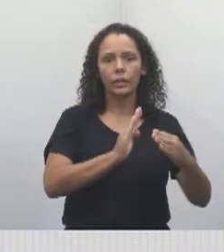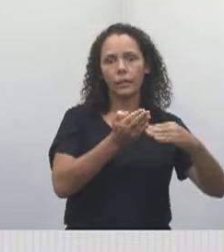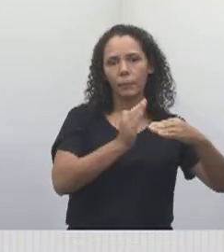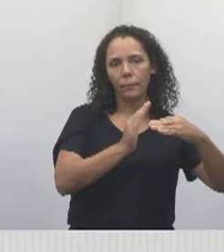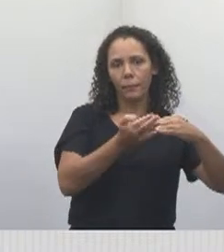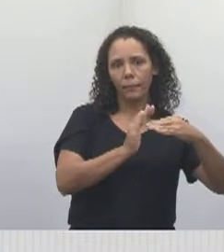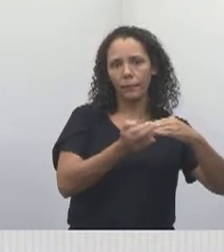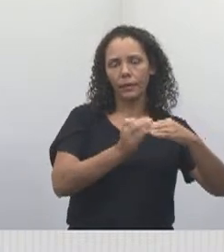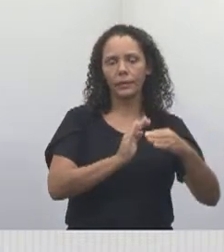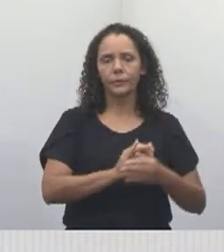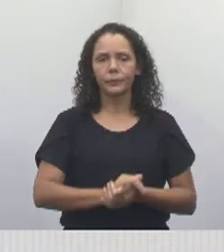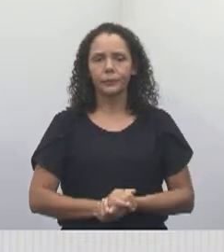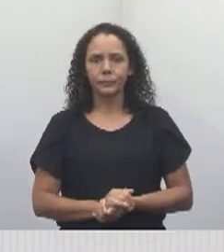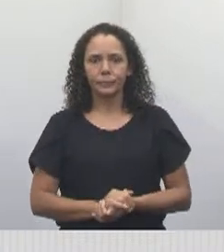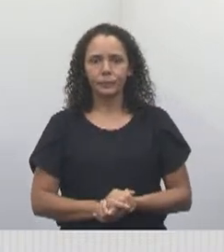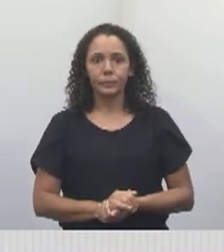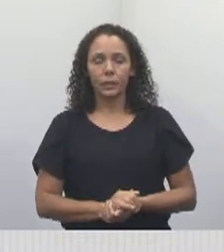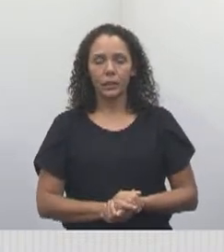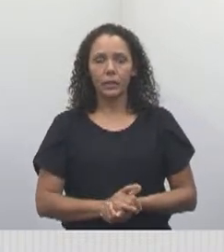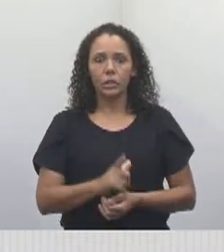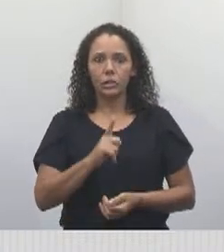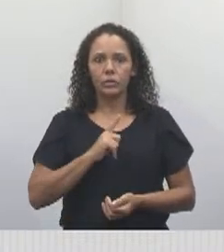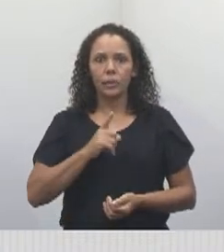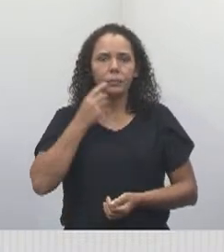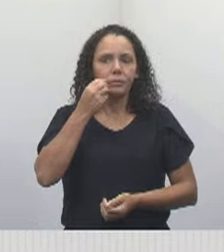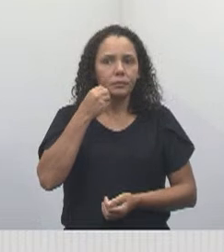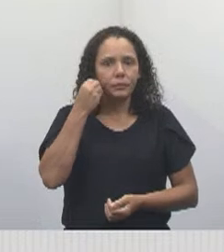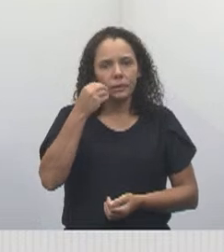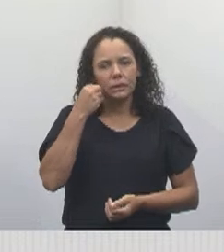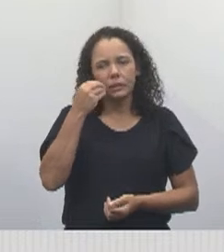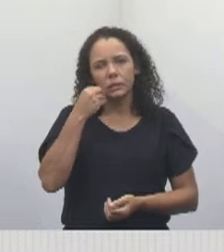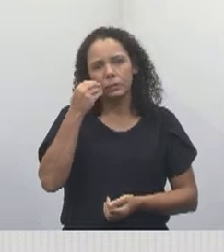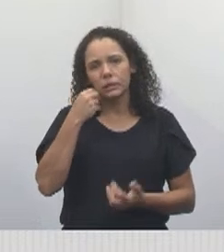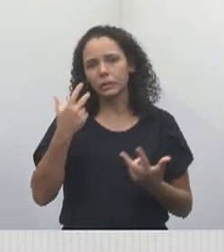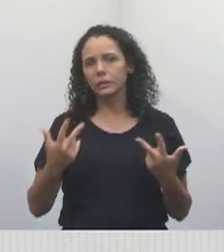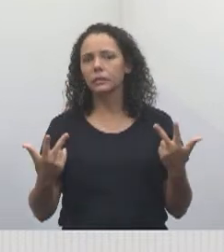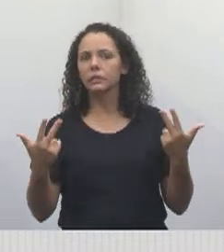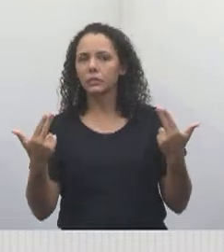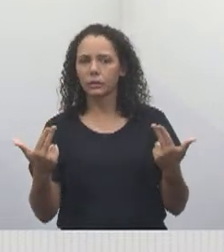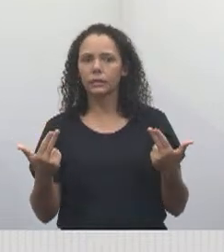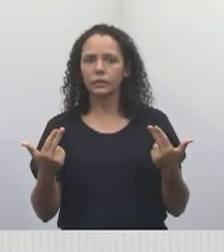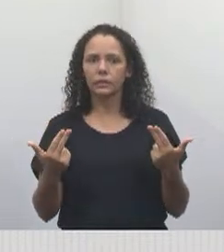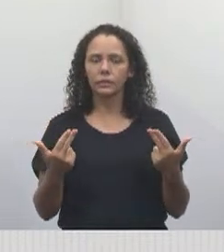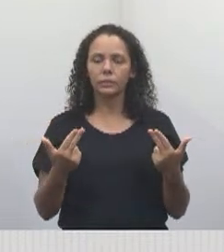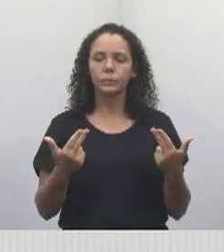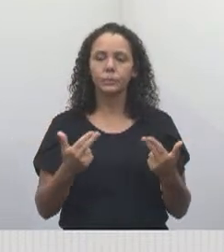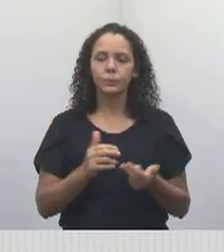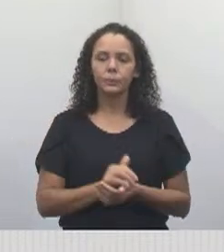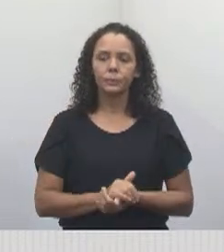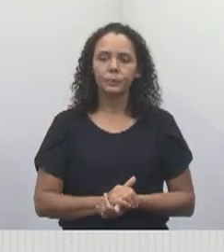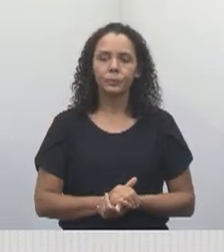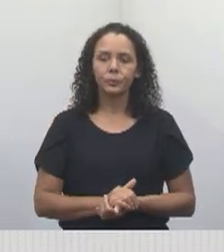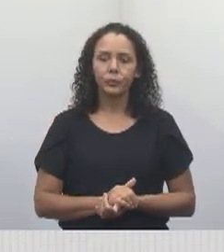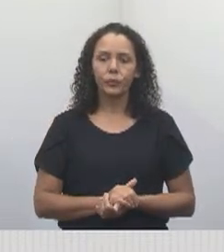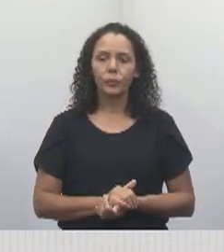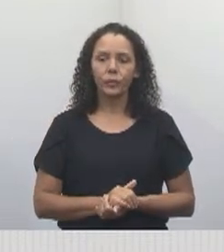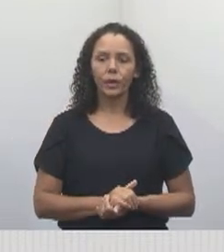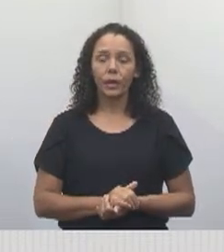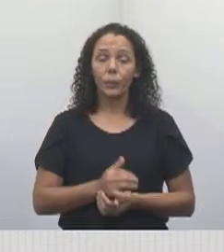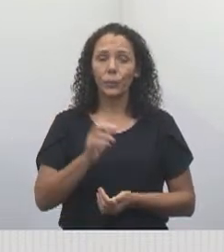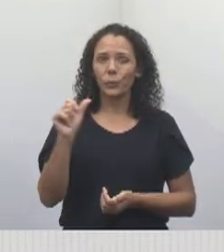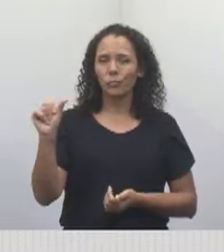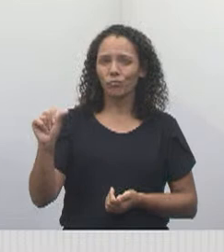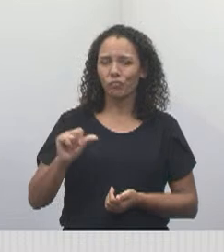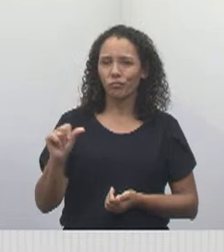Jacinto. E nós tivemos algumas experiências semelhantes que foram traumáticas.